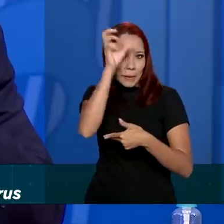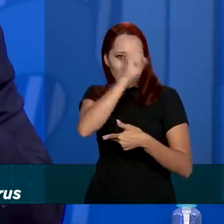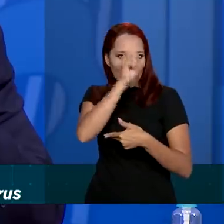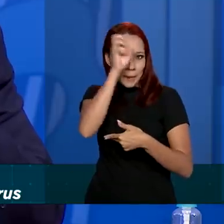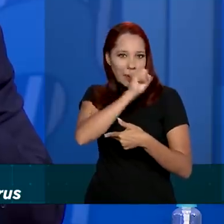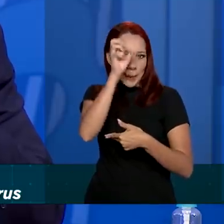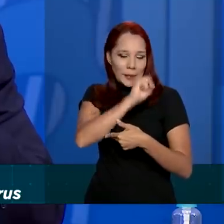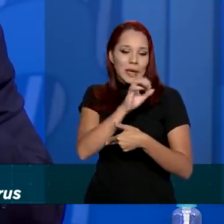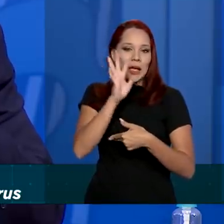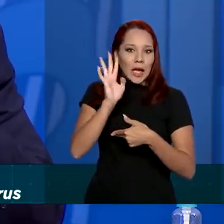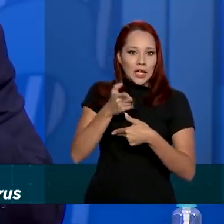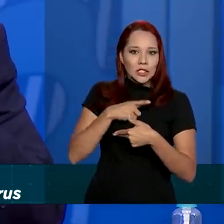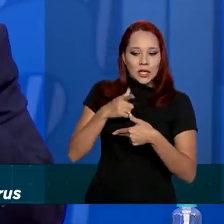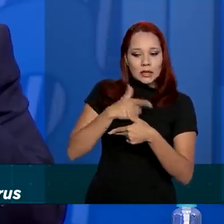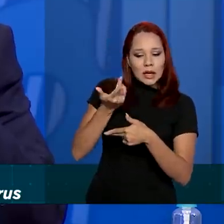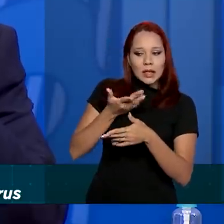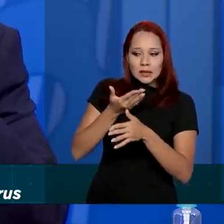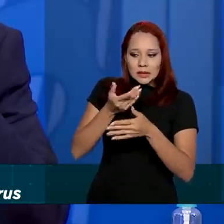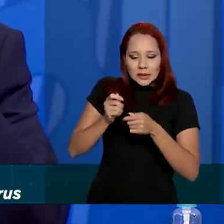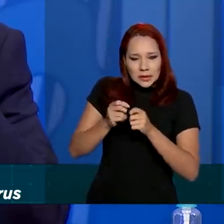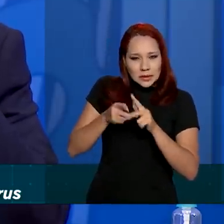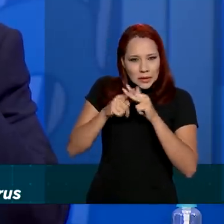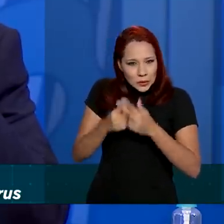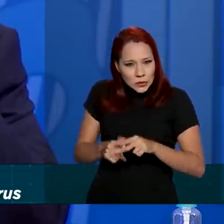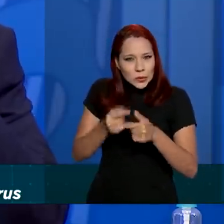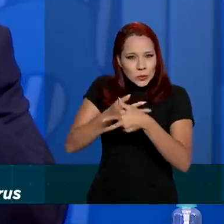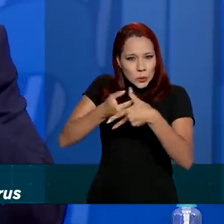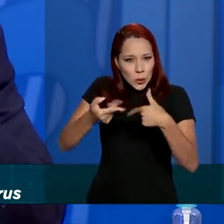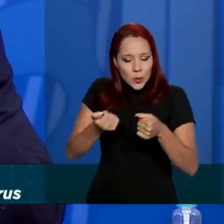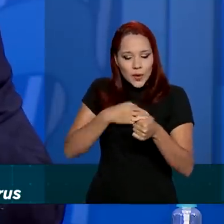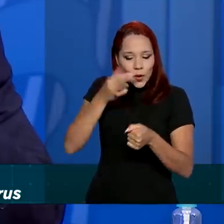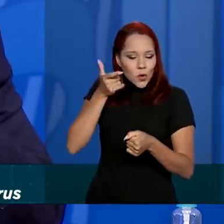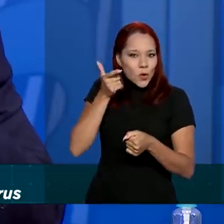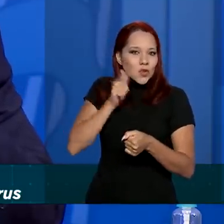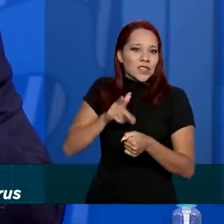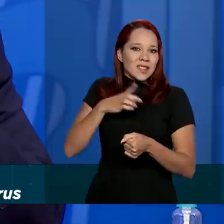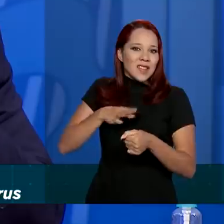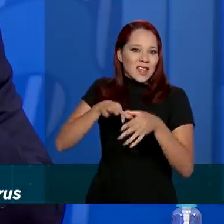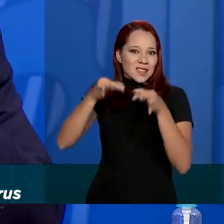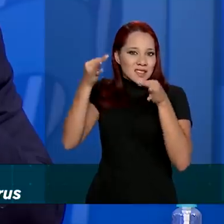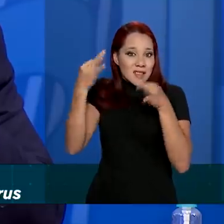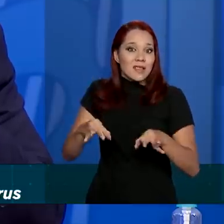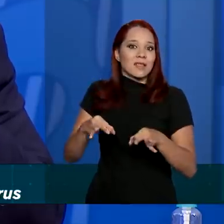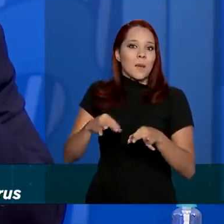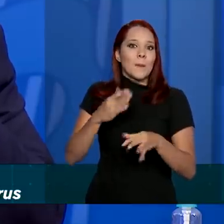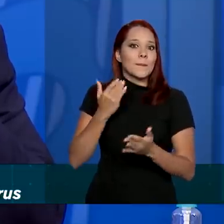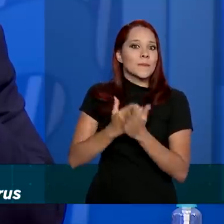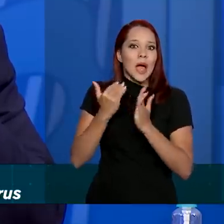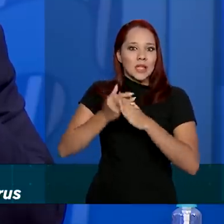calibrada para ter uma acurácia, uma precisão alta.